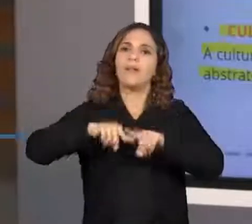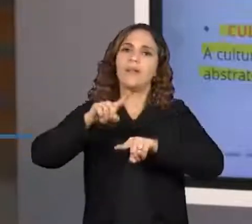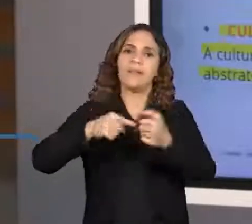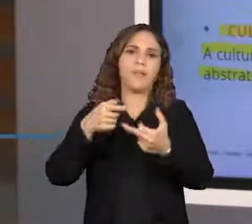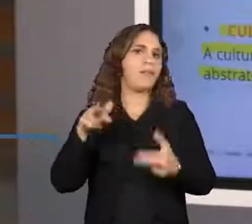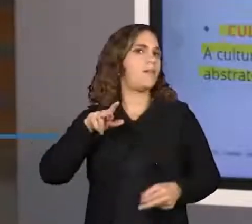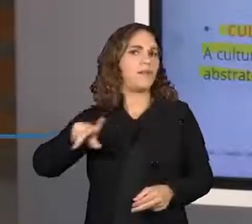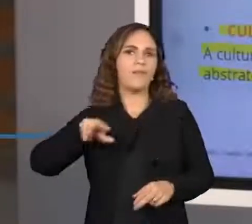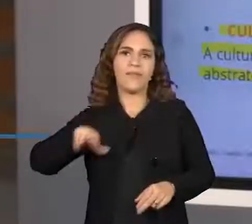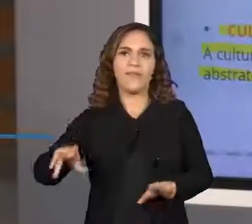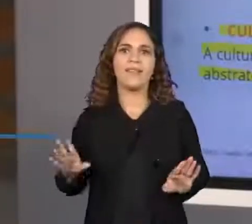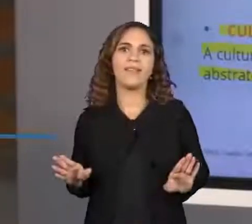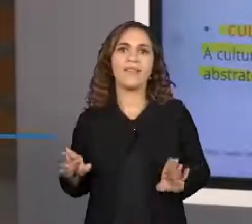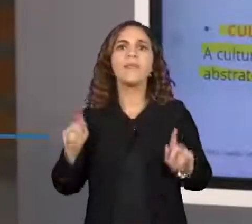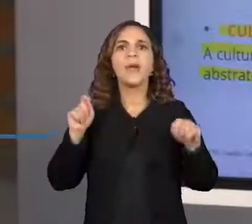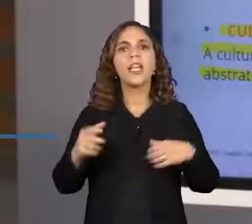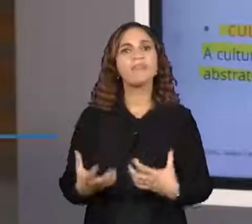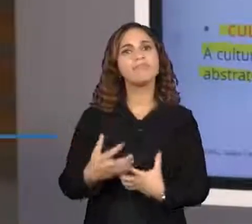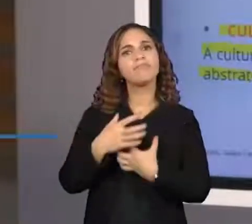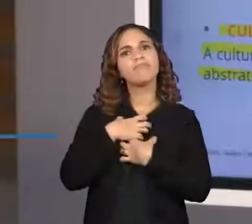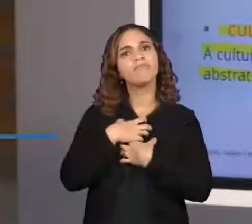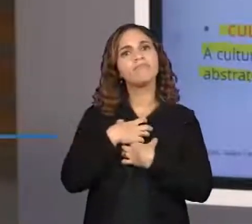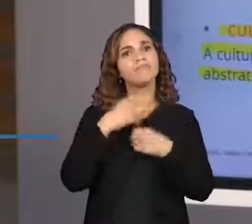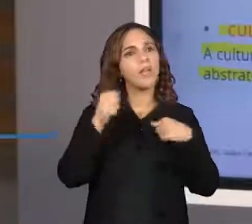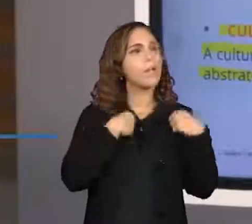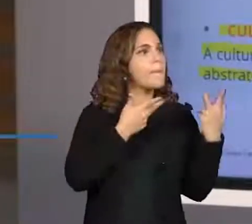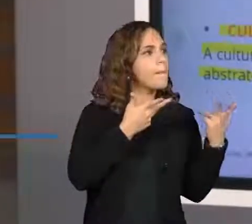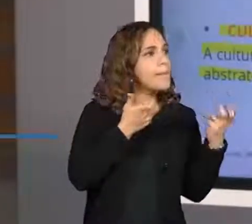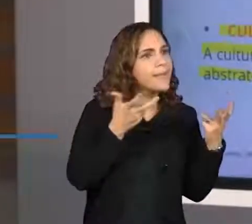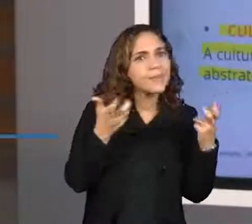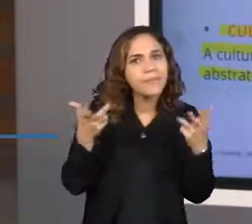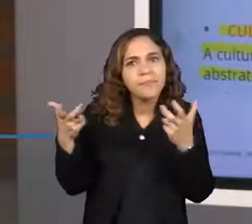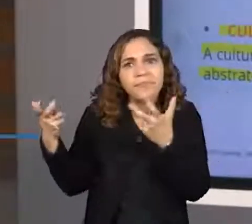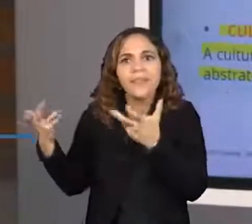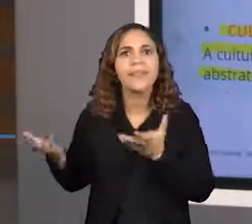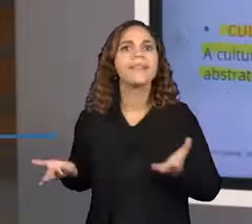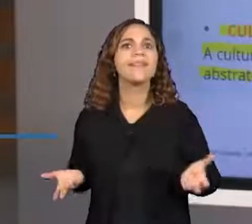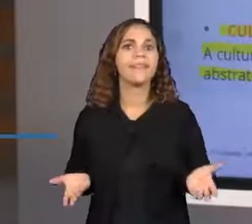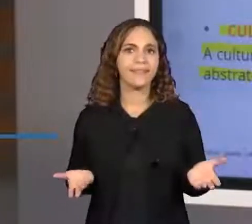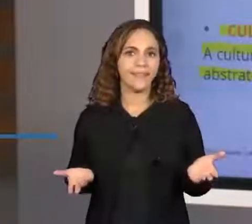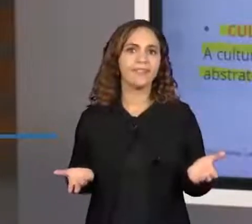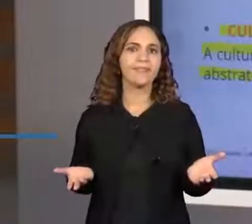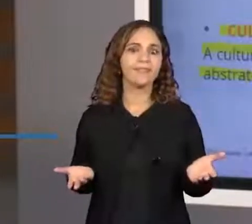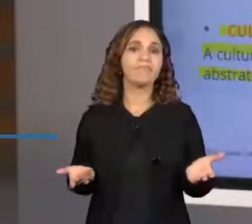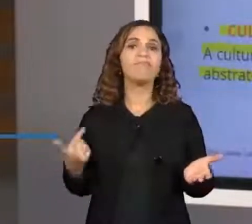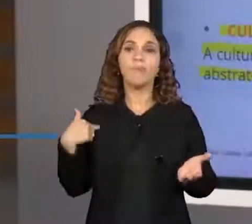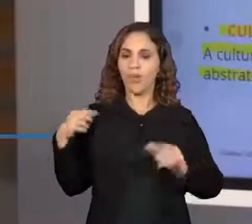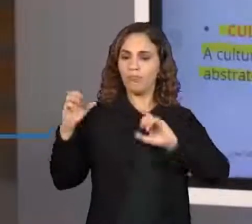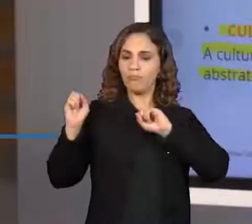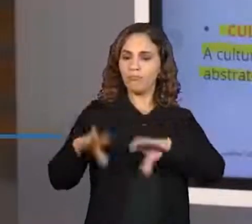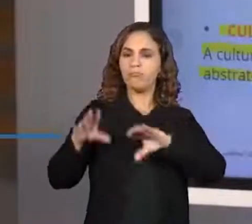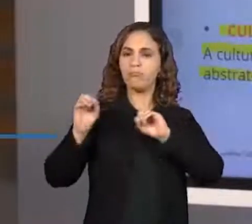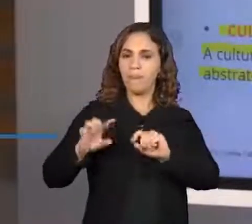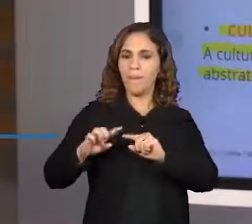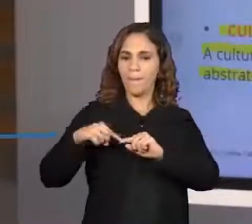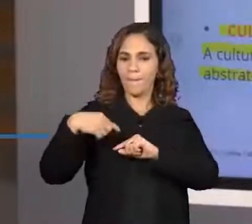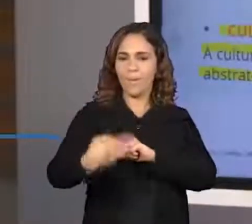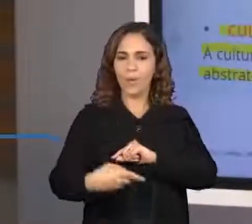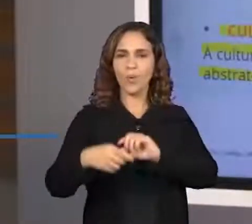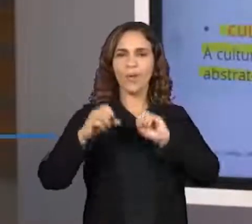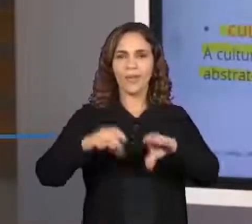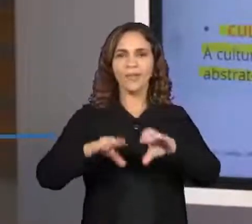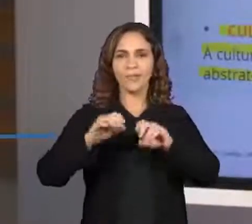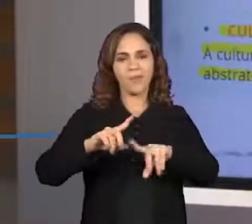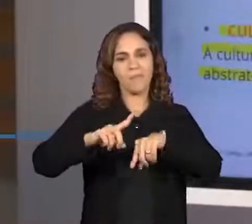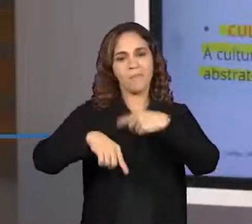consigo tocá-las, mas eu consigo senti-las. Eu consigo passá-las adiante. Meu filho aprende comigo que vai ensinar para o filho